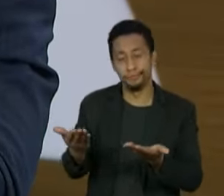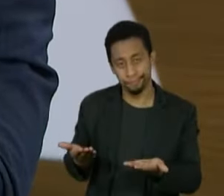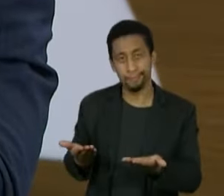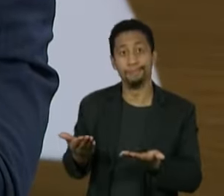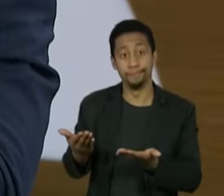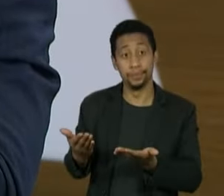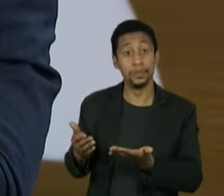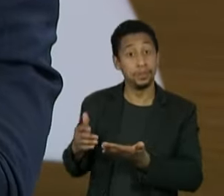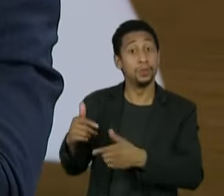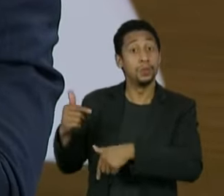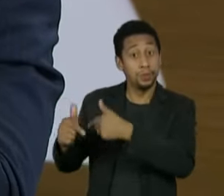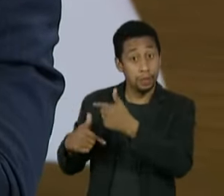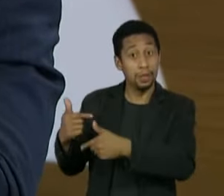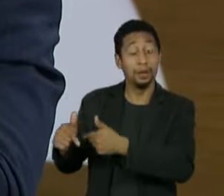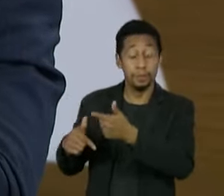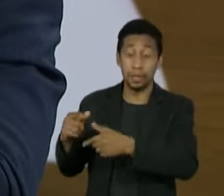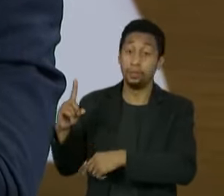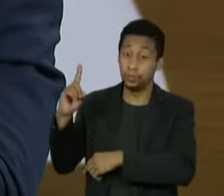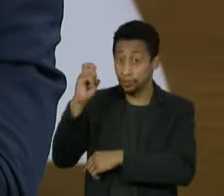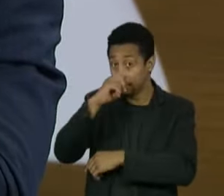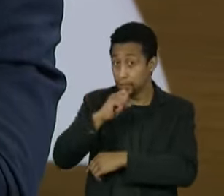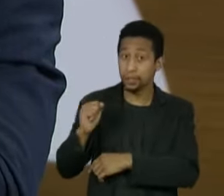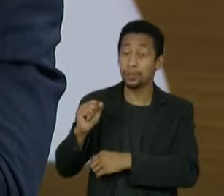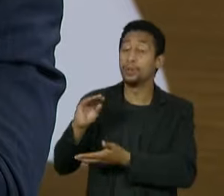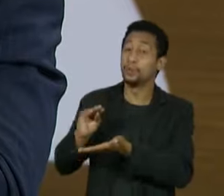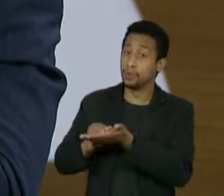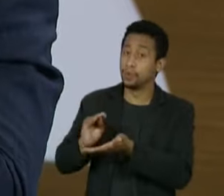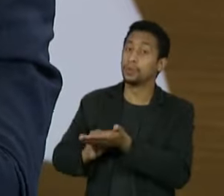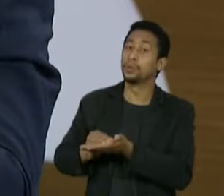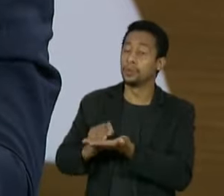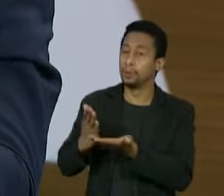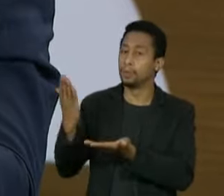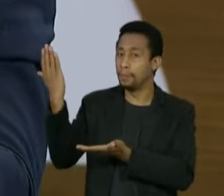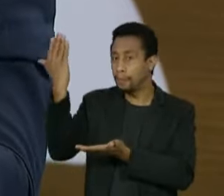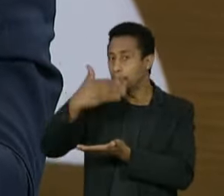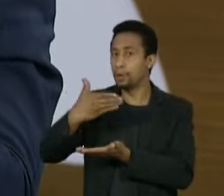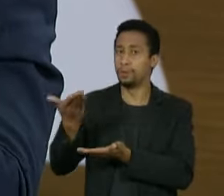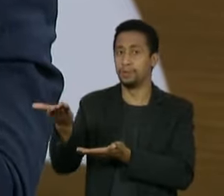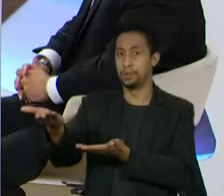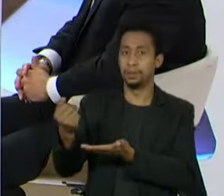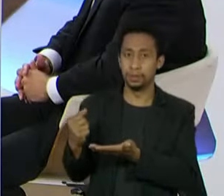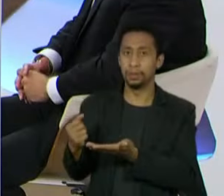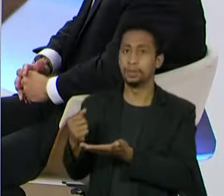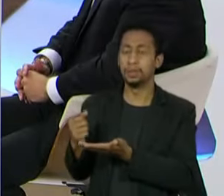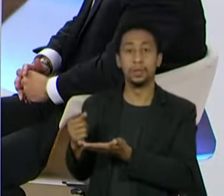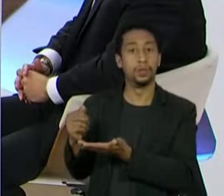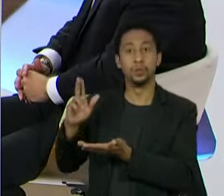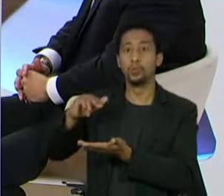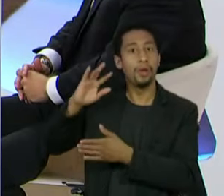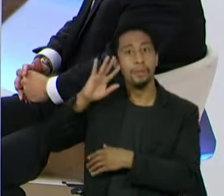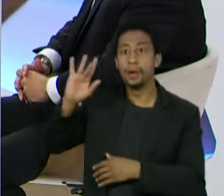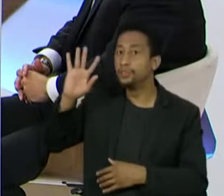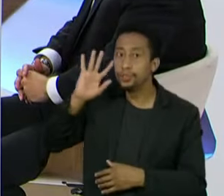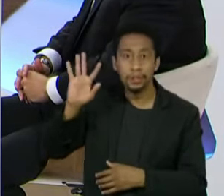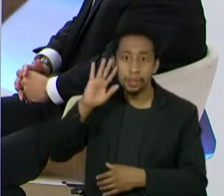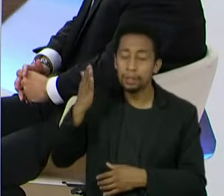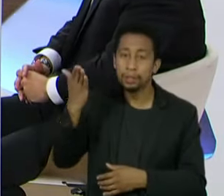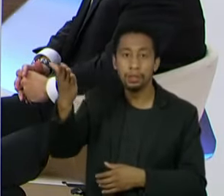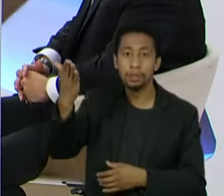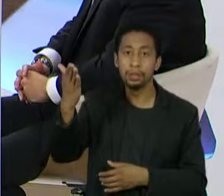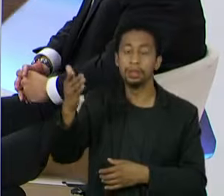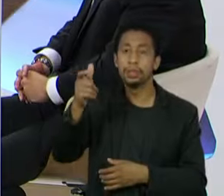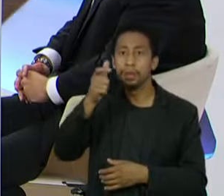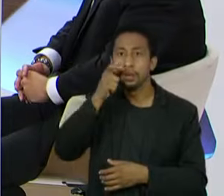já devidamente substanciado por provas irrefutáveis. Eu jamais imaginei que eu fosse presenciar